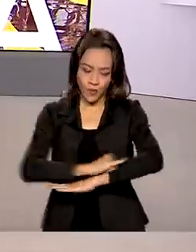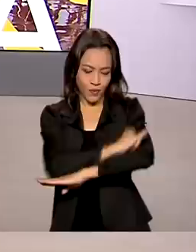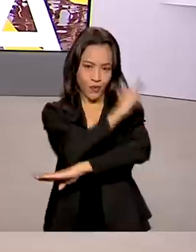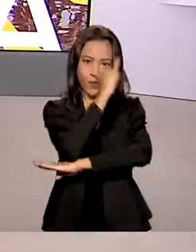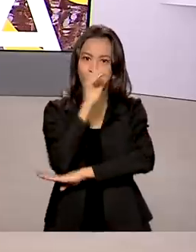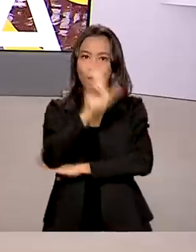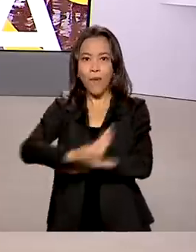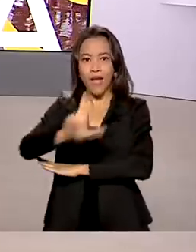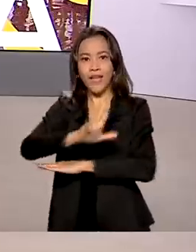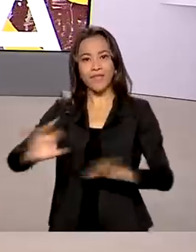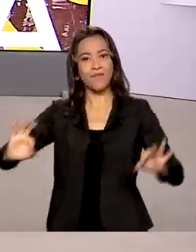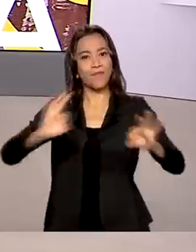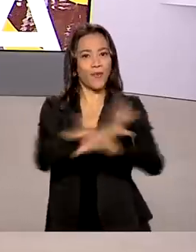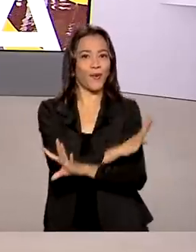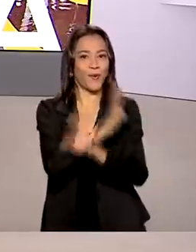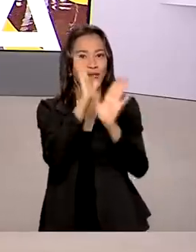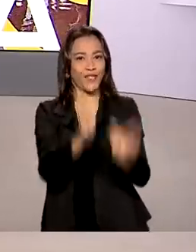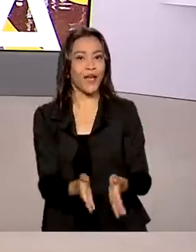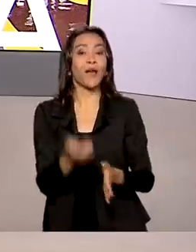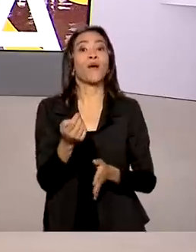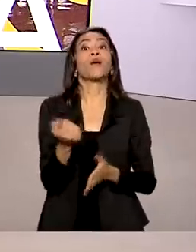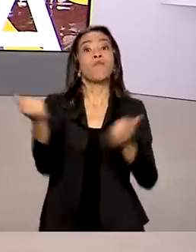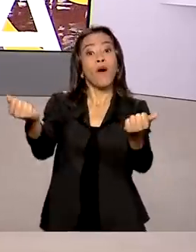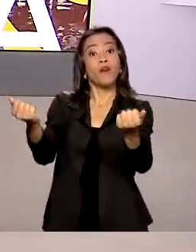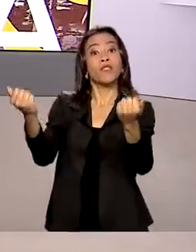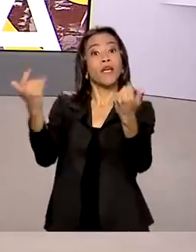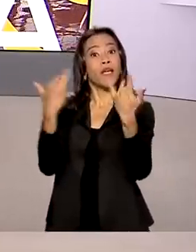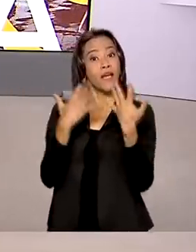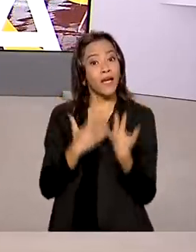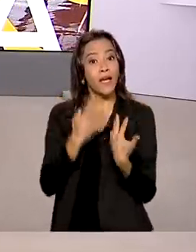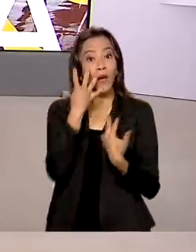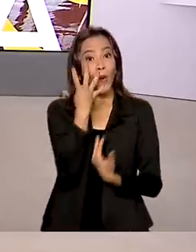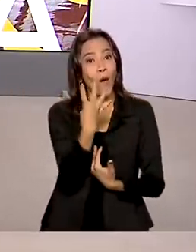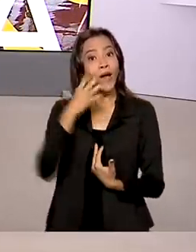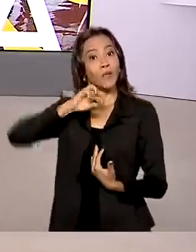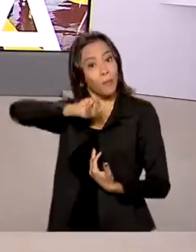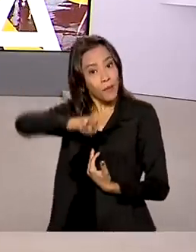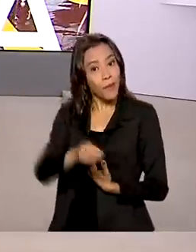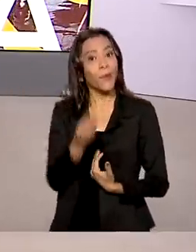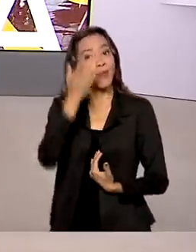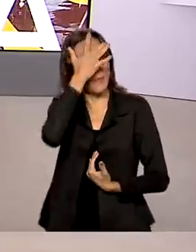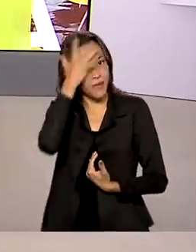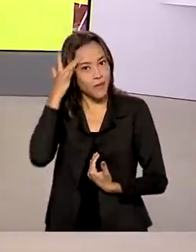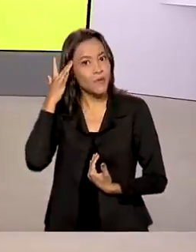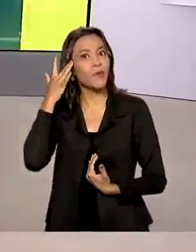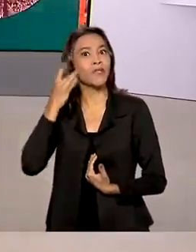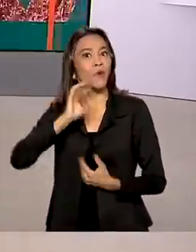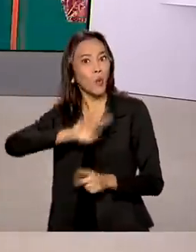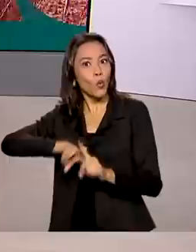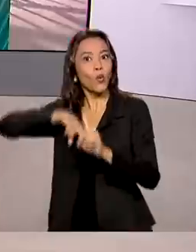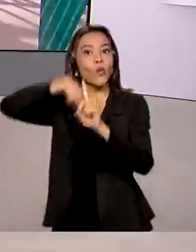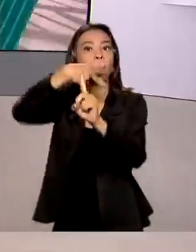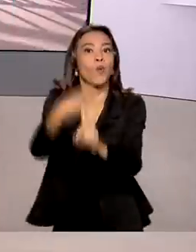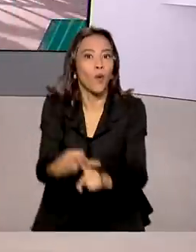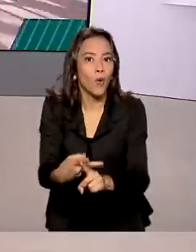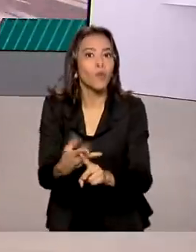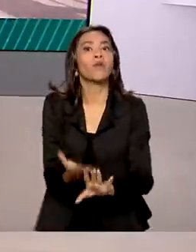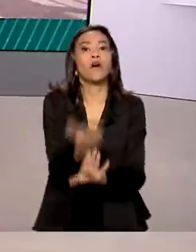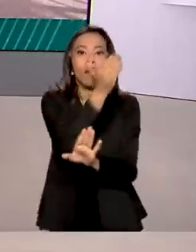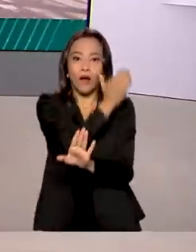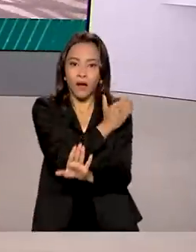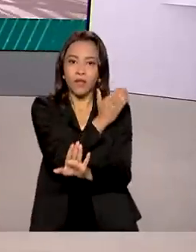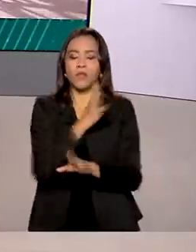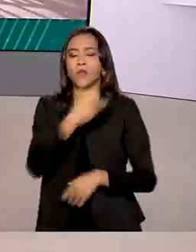aeroporto pode receber agora quase 4 milhões de passageiros por ano, o dobro da capacidade anterior. O governo federal